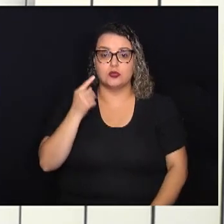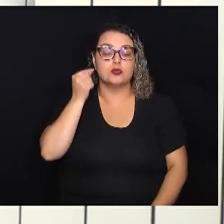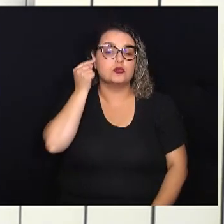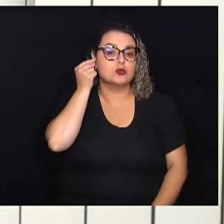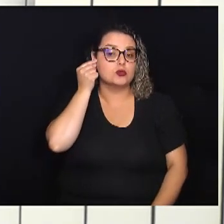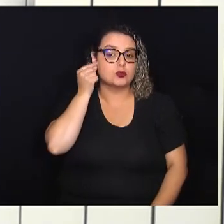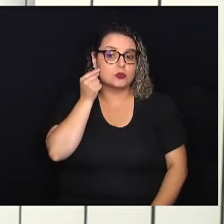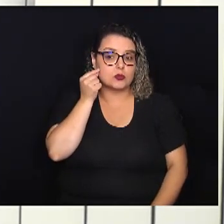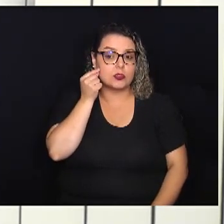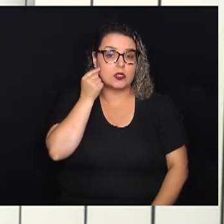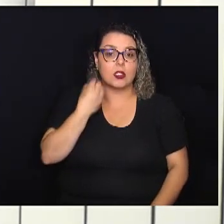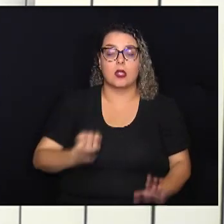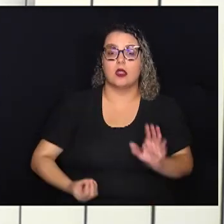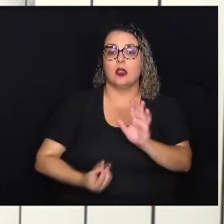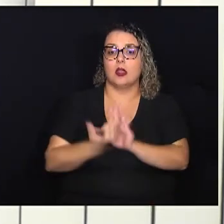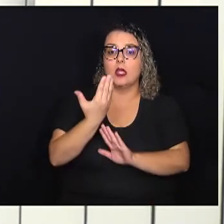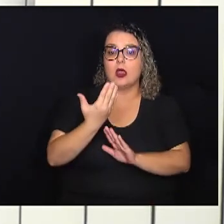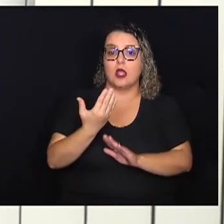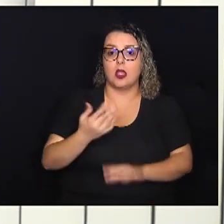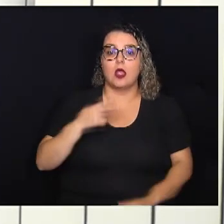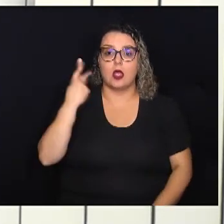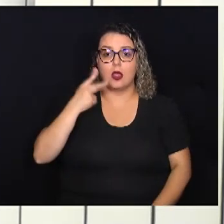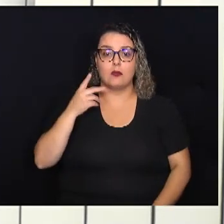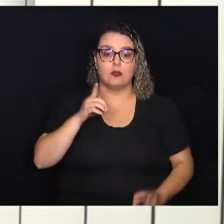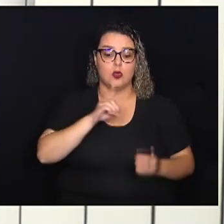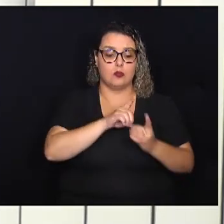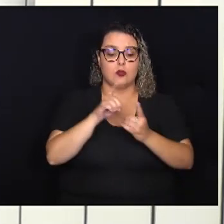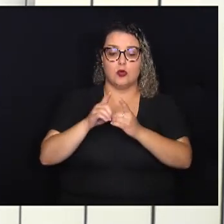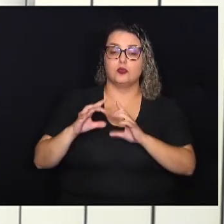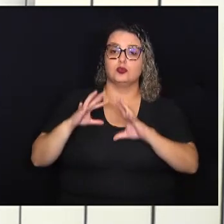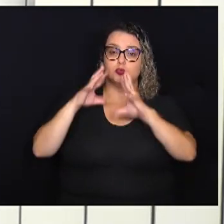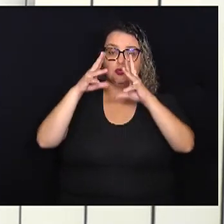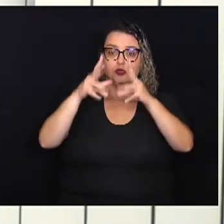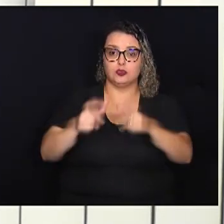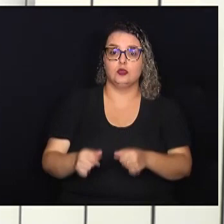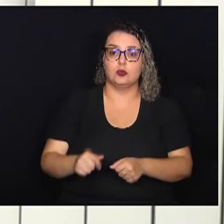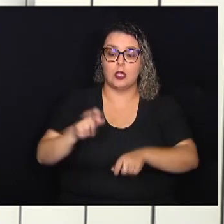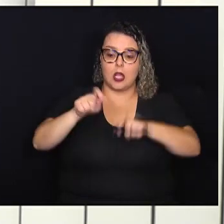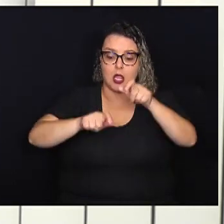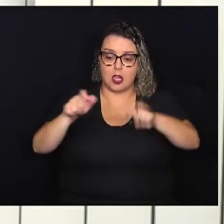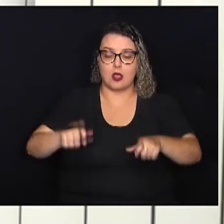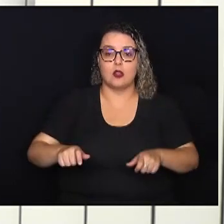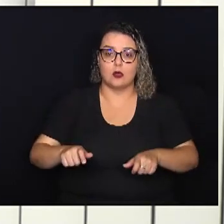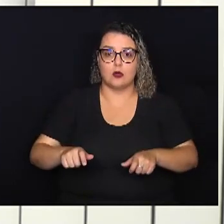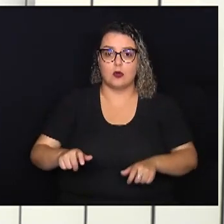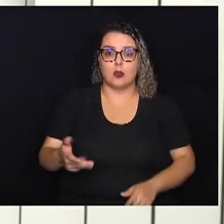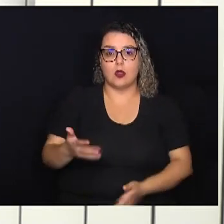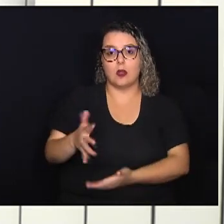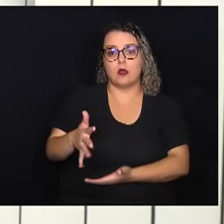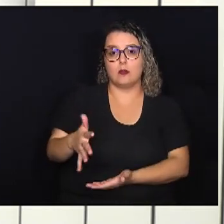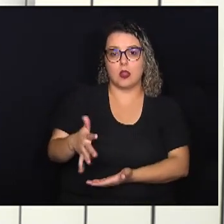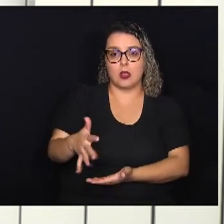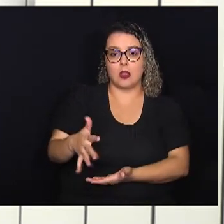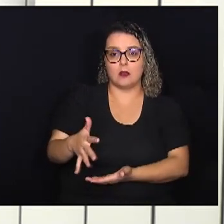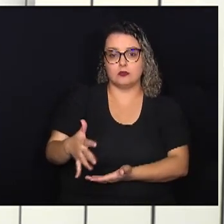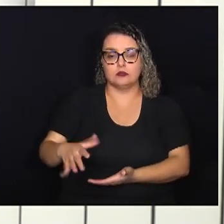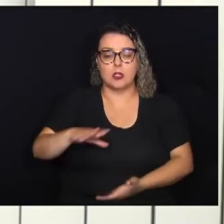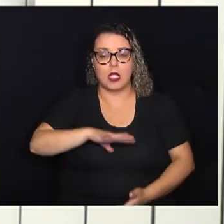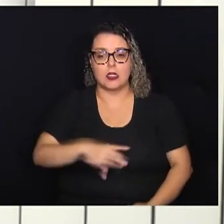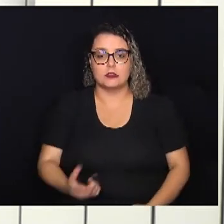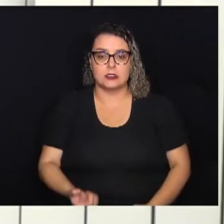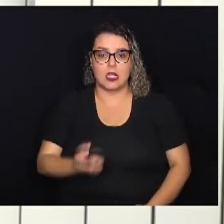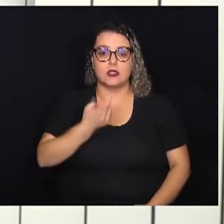Silva, que cria a política de atenção integral às pessoas com Parkinson no município de Campinas. De